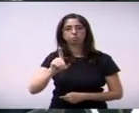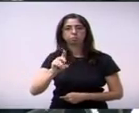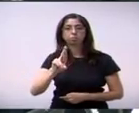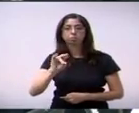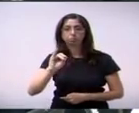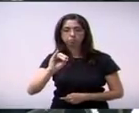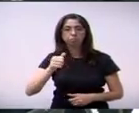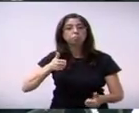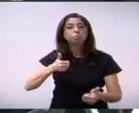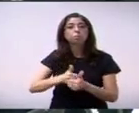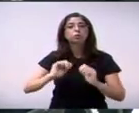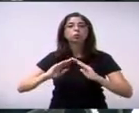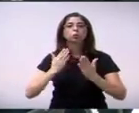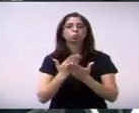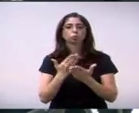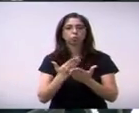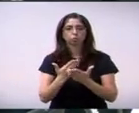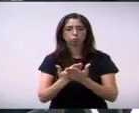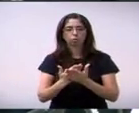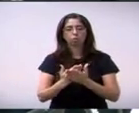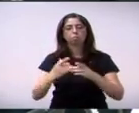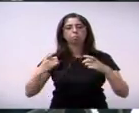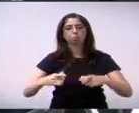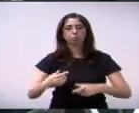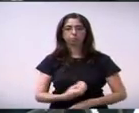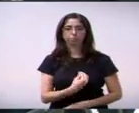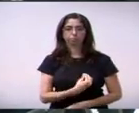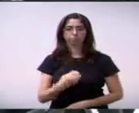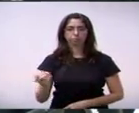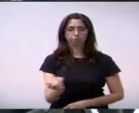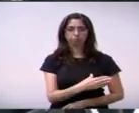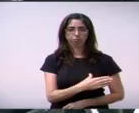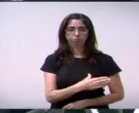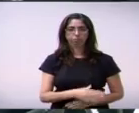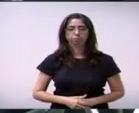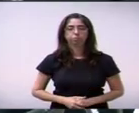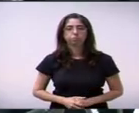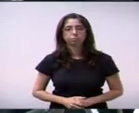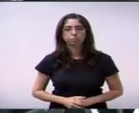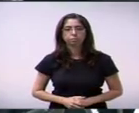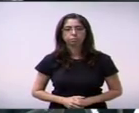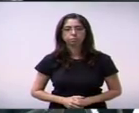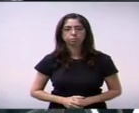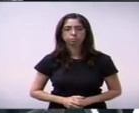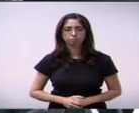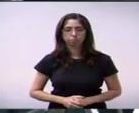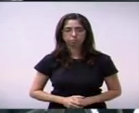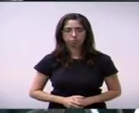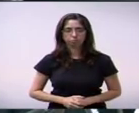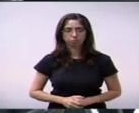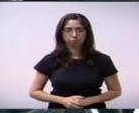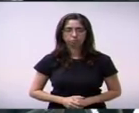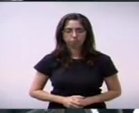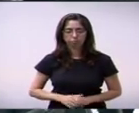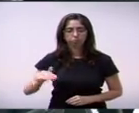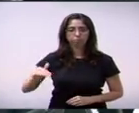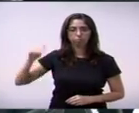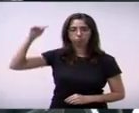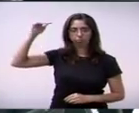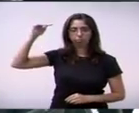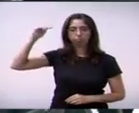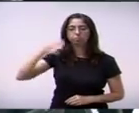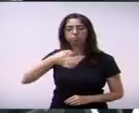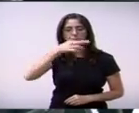próximo à escola do residencial Vida Nova. 202 do vereador João Mota